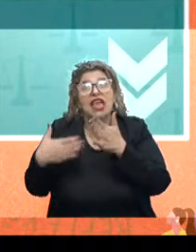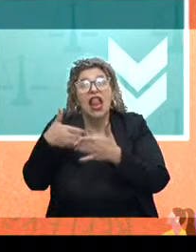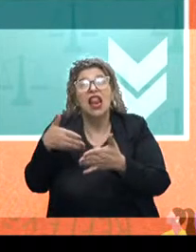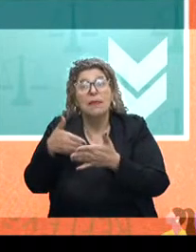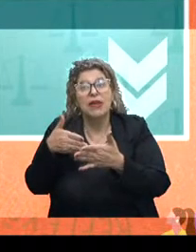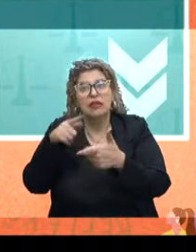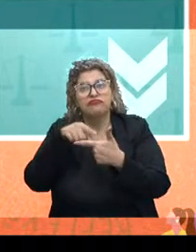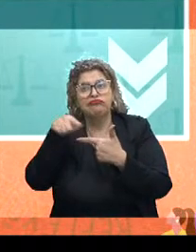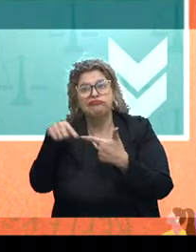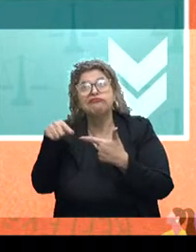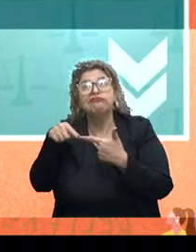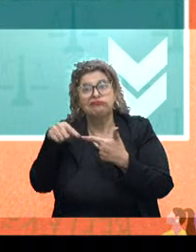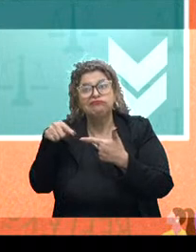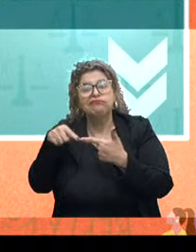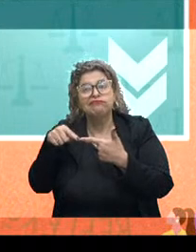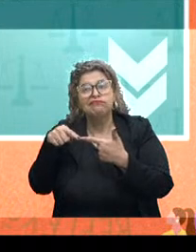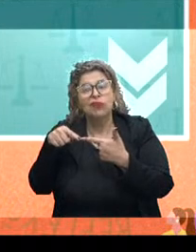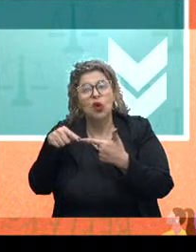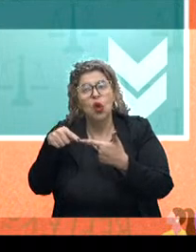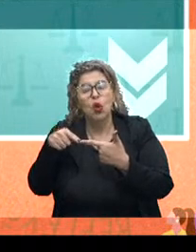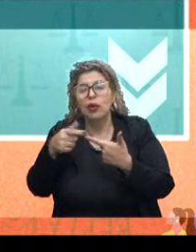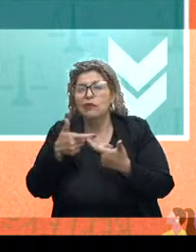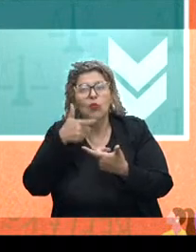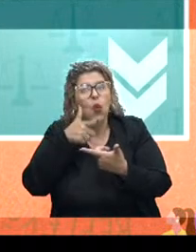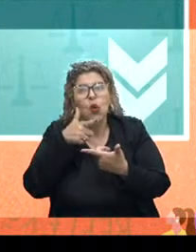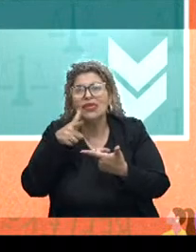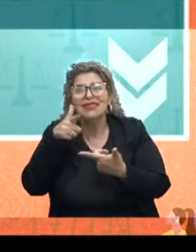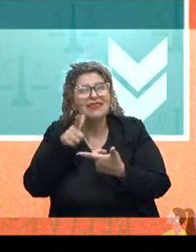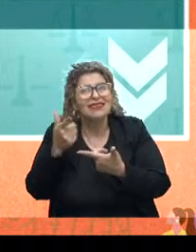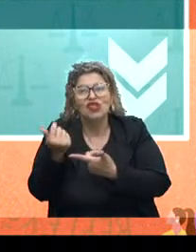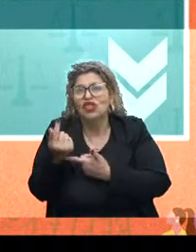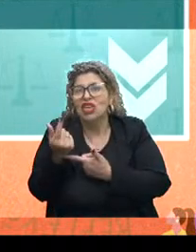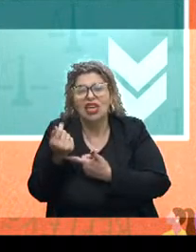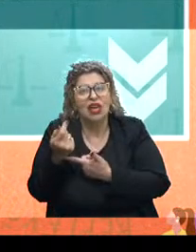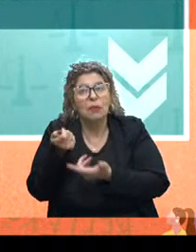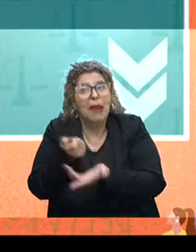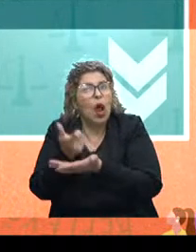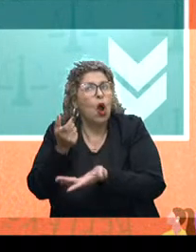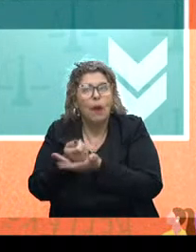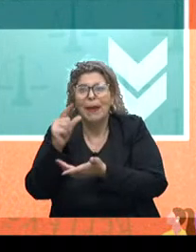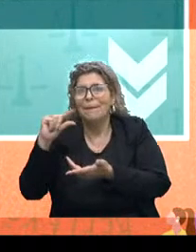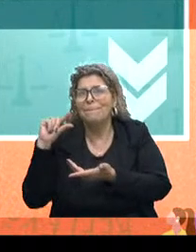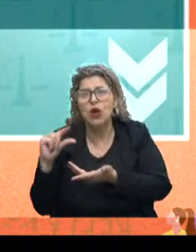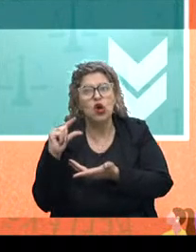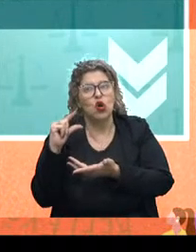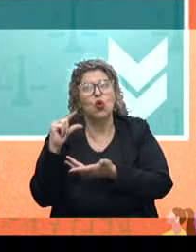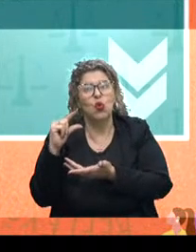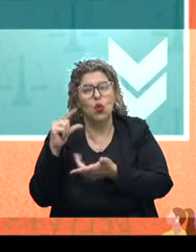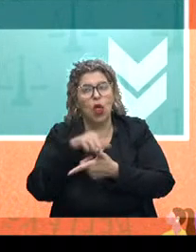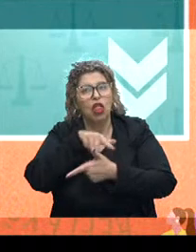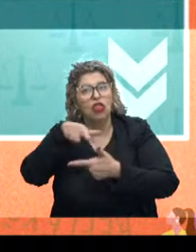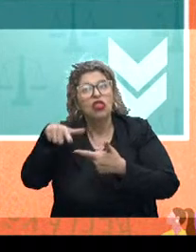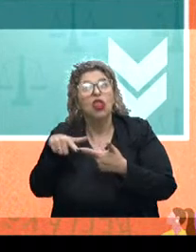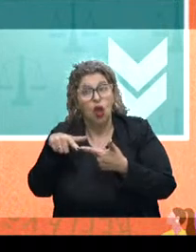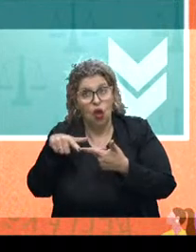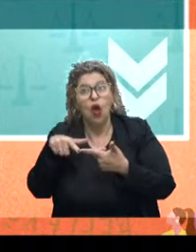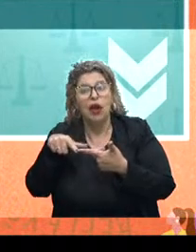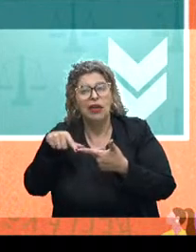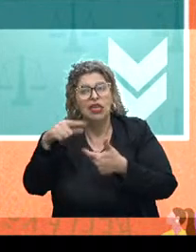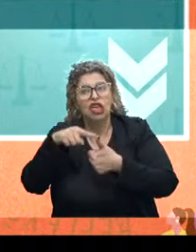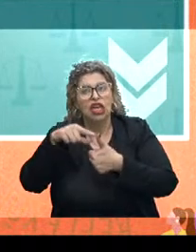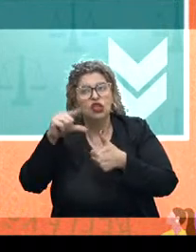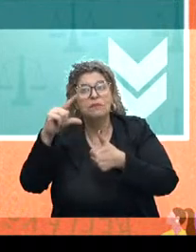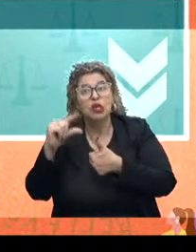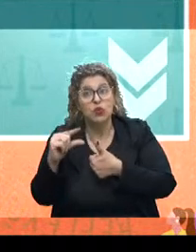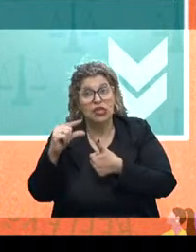segunda é o poder de compra. Nós estamos com o menor poder de compra. Esses dois fenômenos juntos, a diminuição